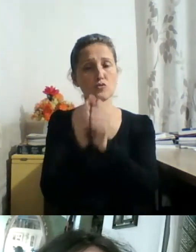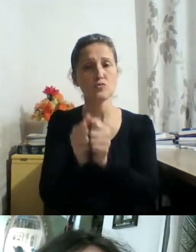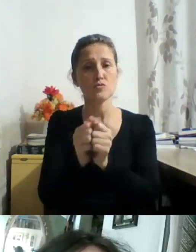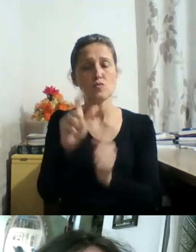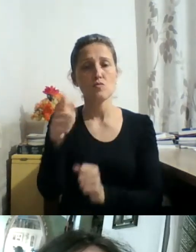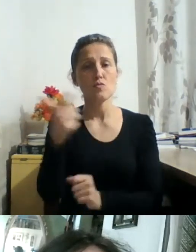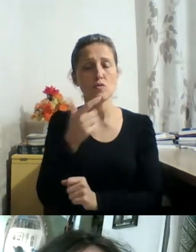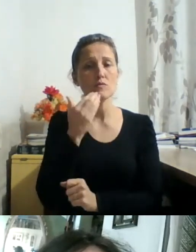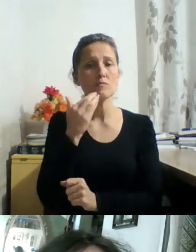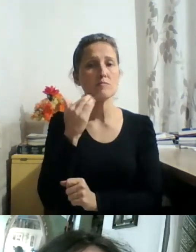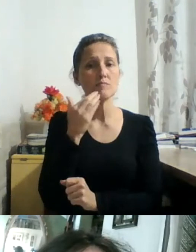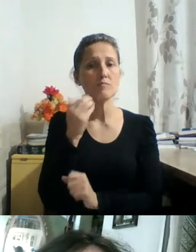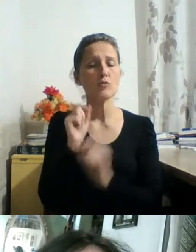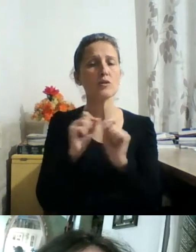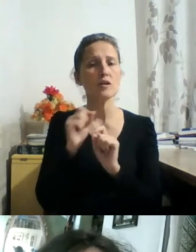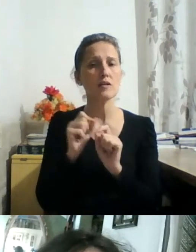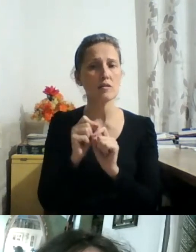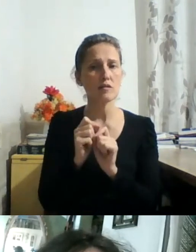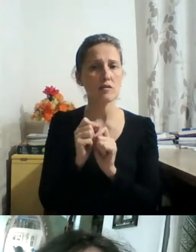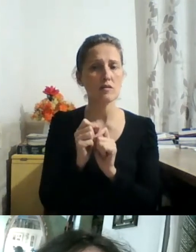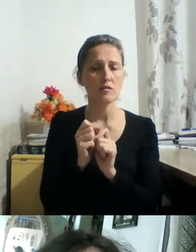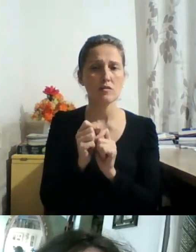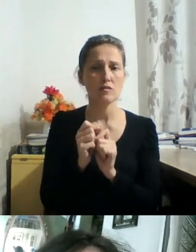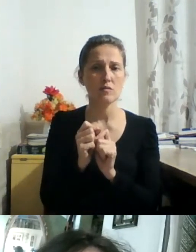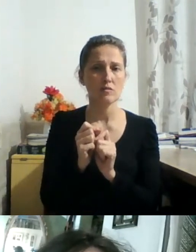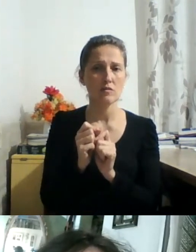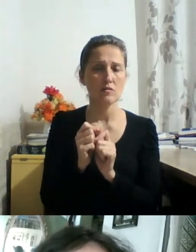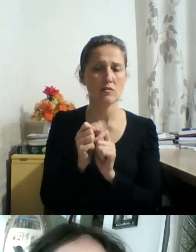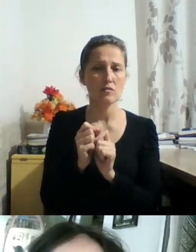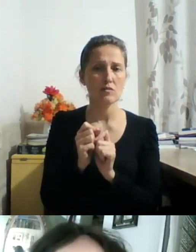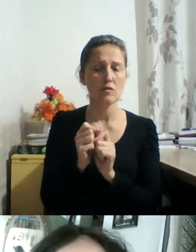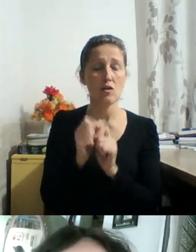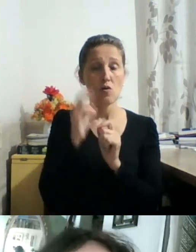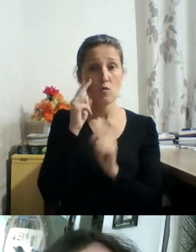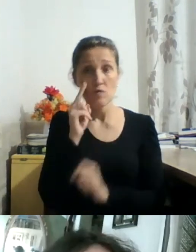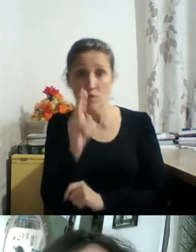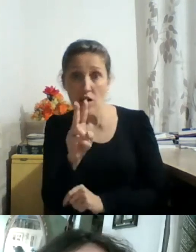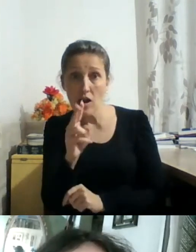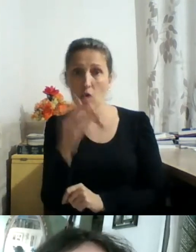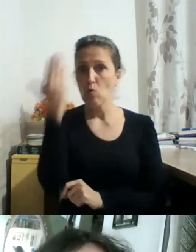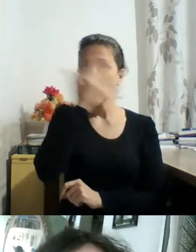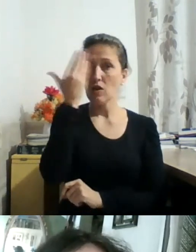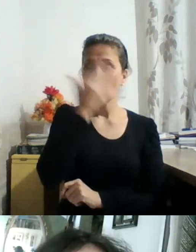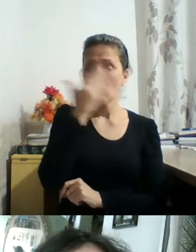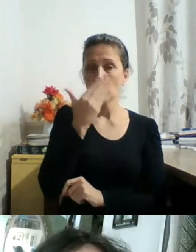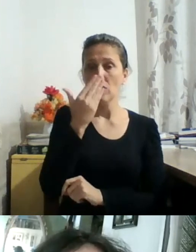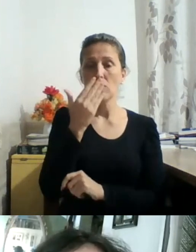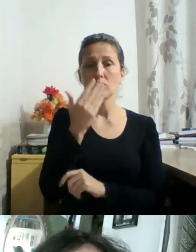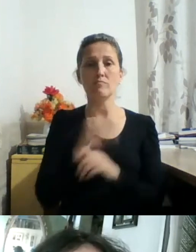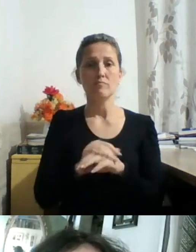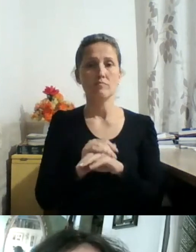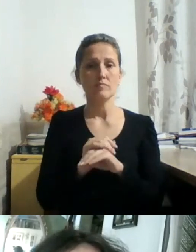é o oculto e o aparente, o visível e o invisível. O grande mistério da fotografia